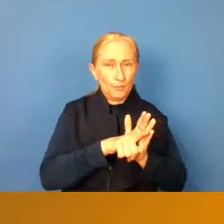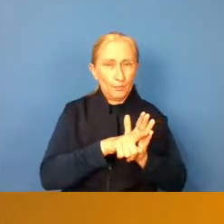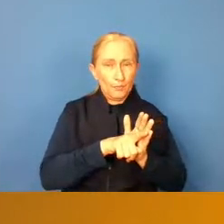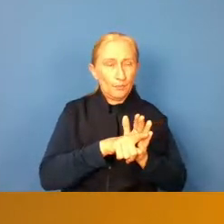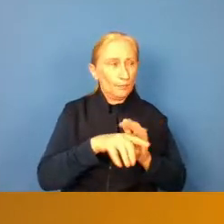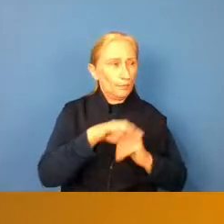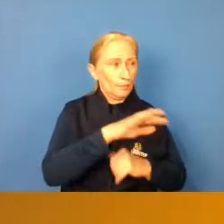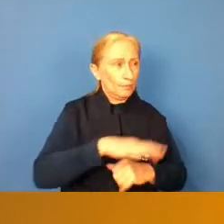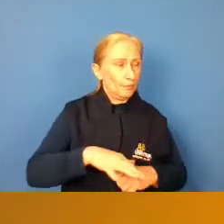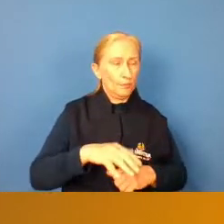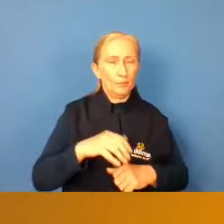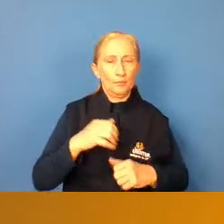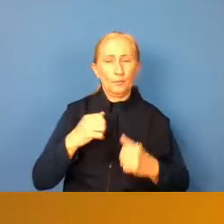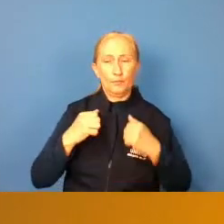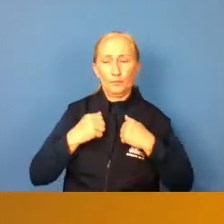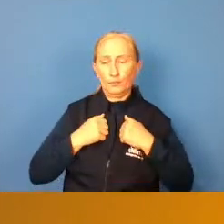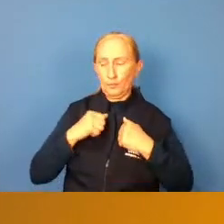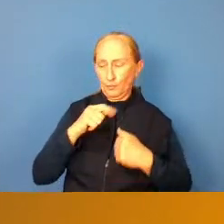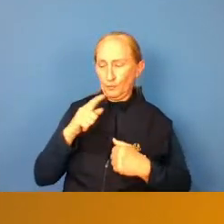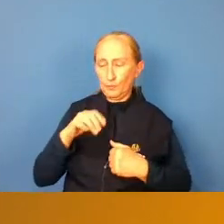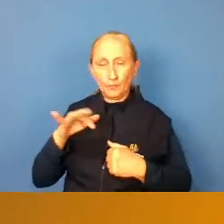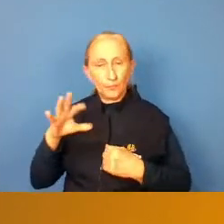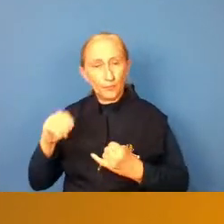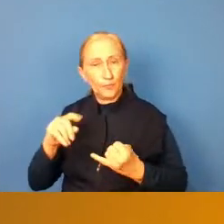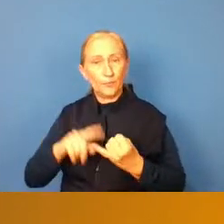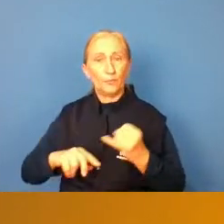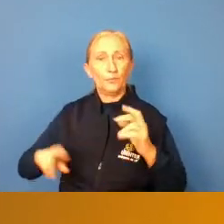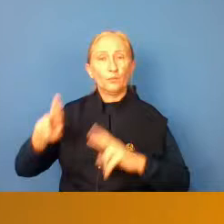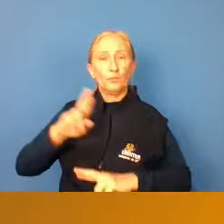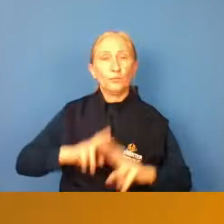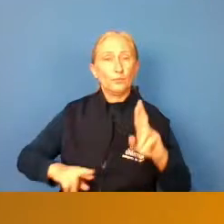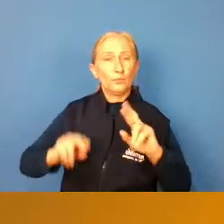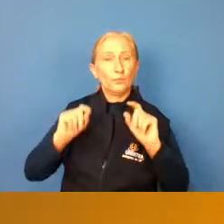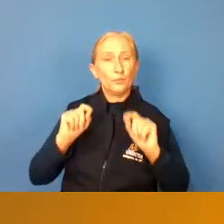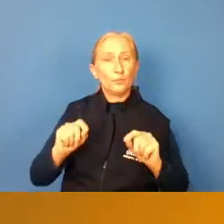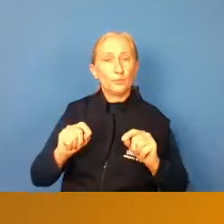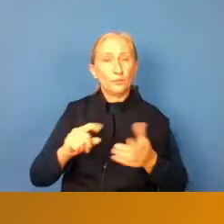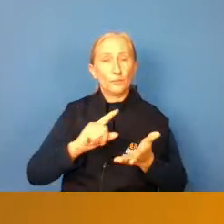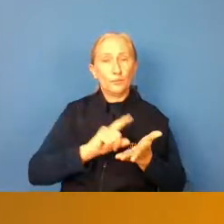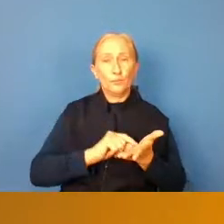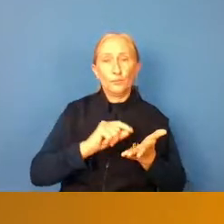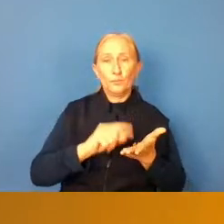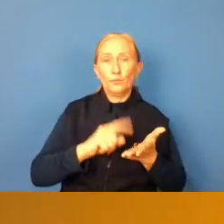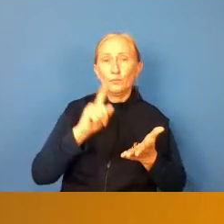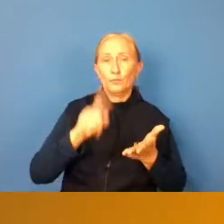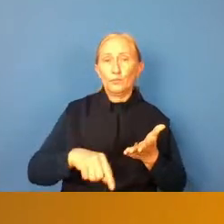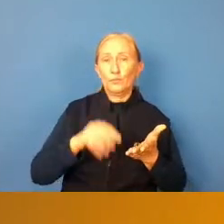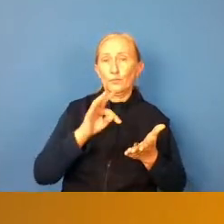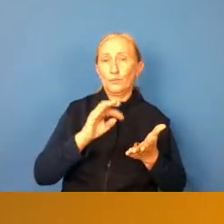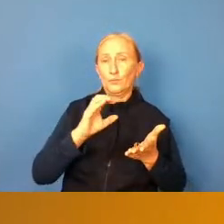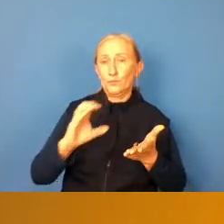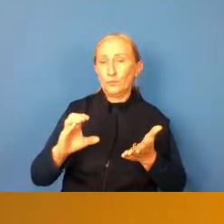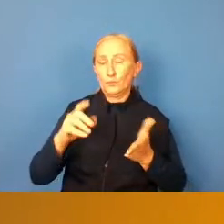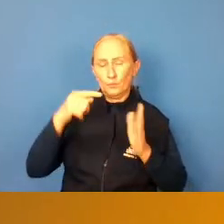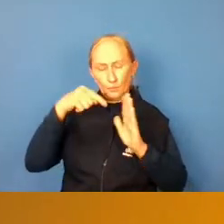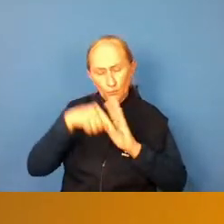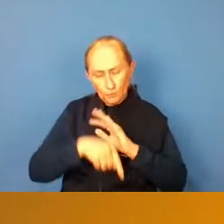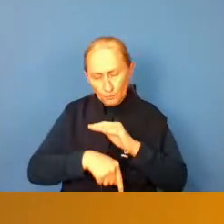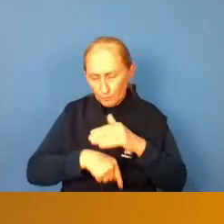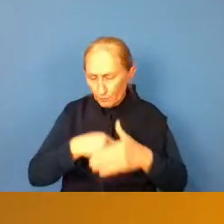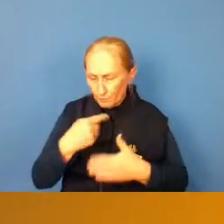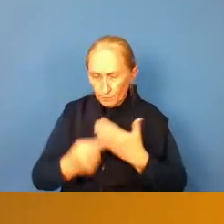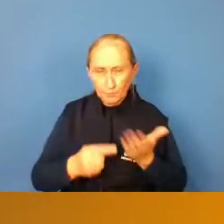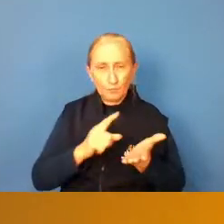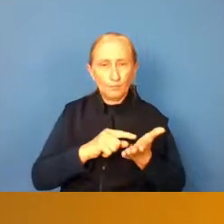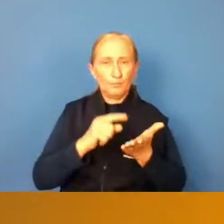parte de zagueiros né e também eu utilizei no meu artigo de TCC daí eu peguei aprofundei mais no meu artigo